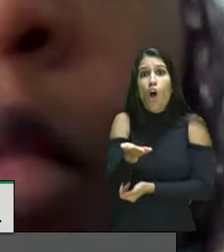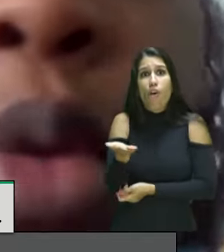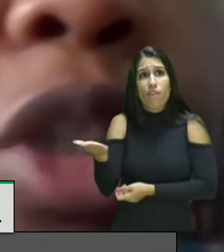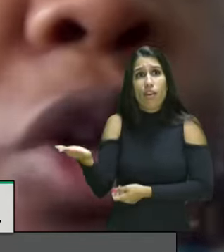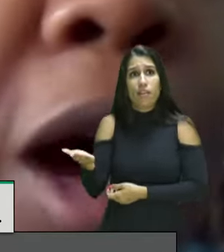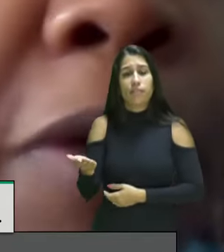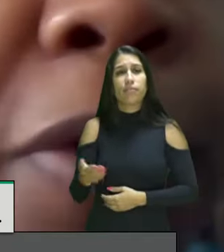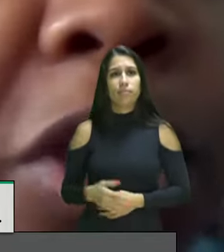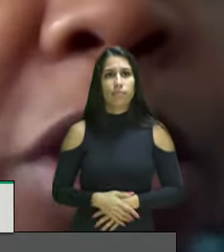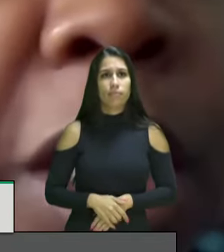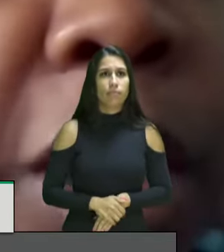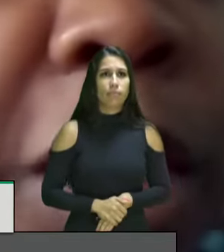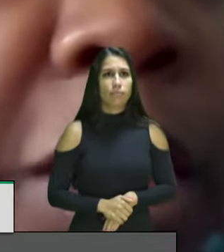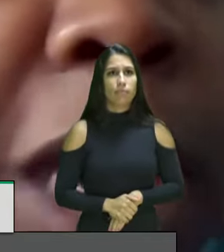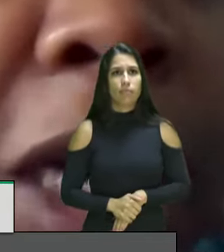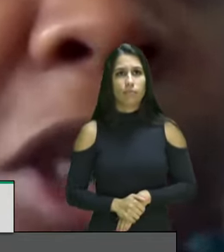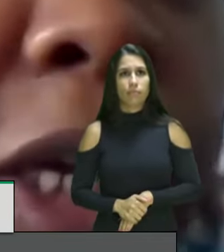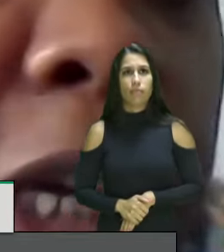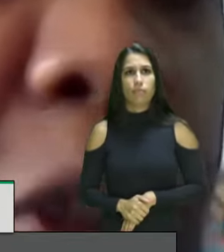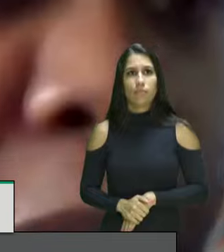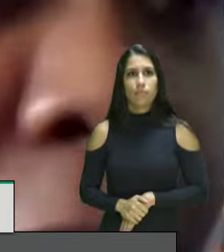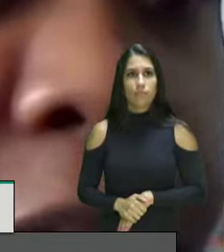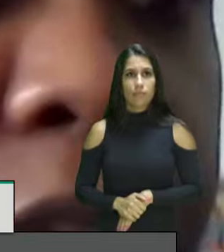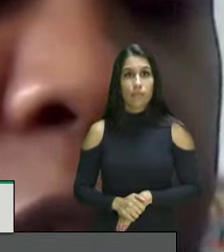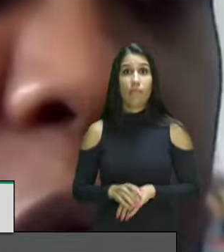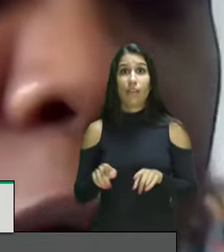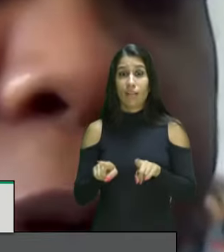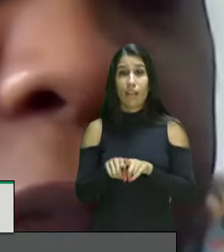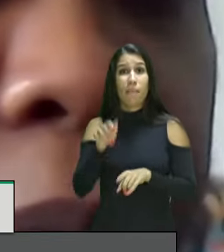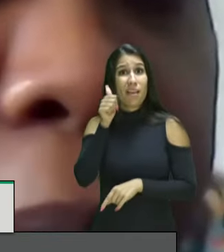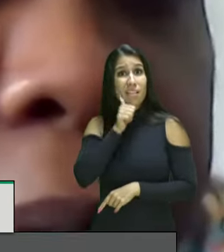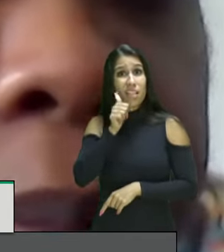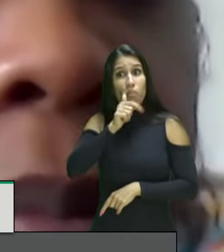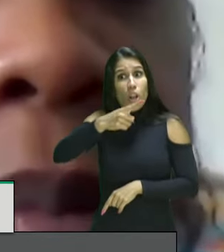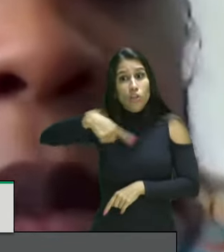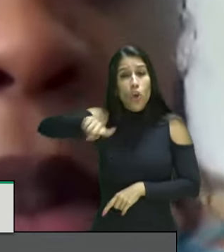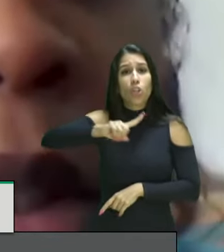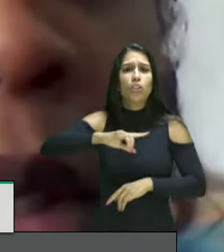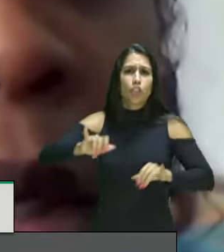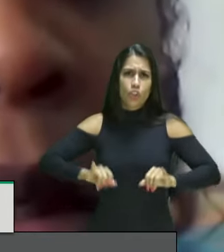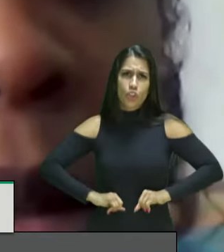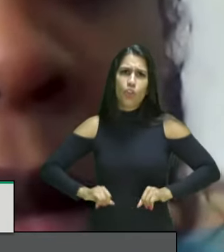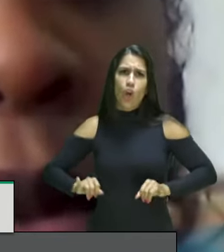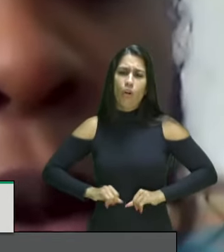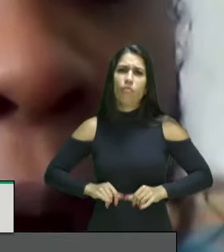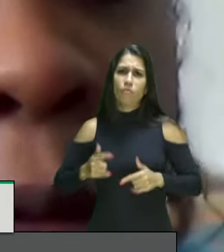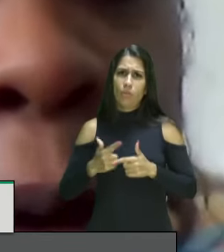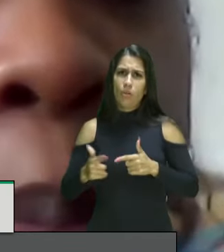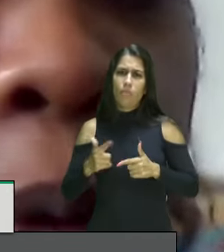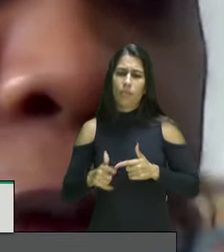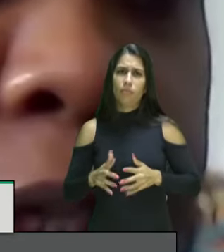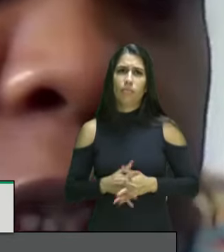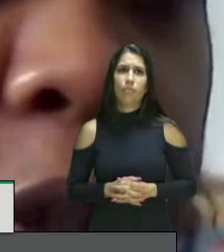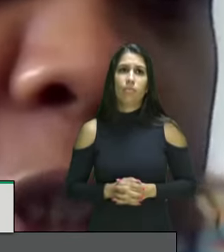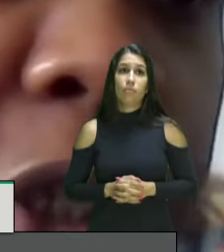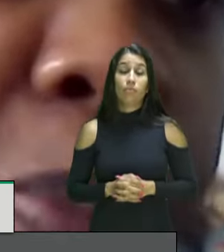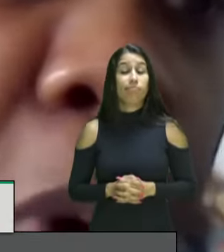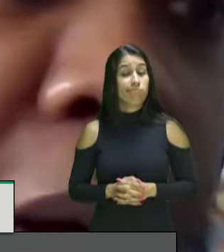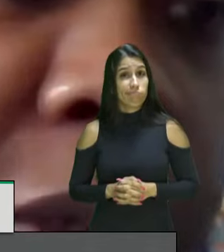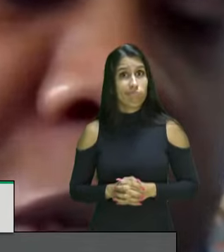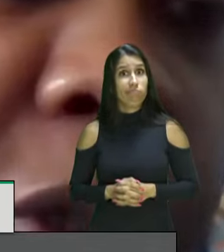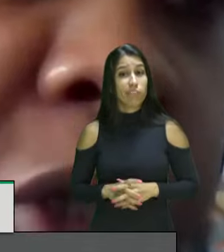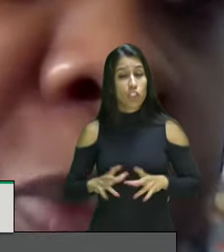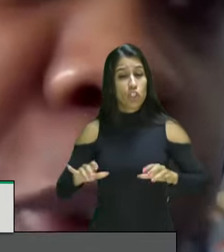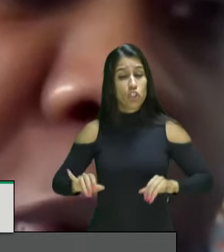dos jovens e das e as mulheres que sofrem também sofre por ver seus